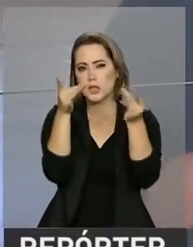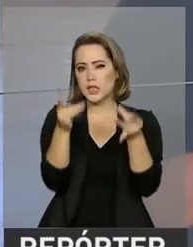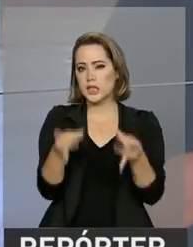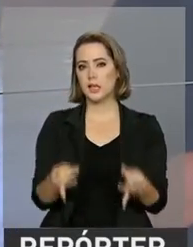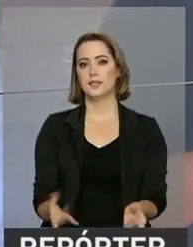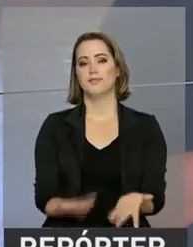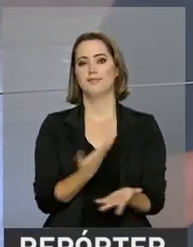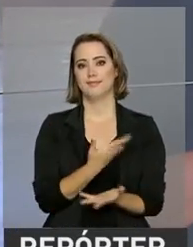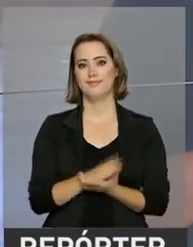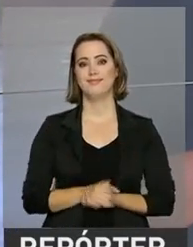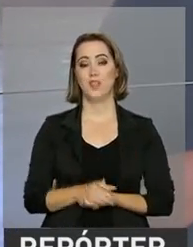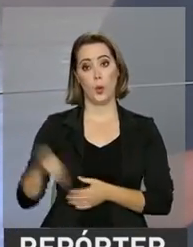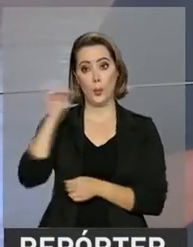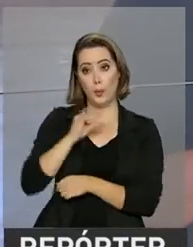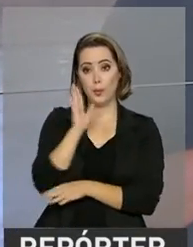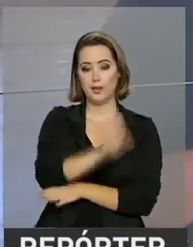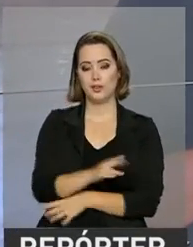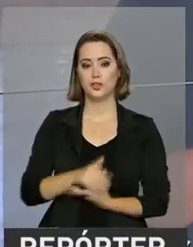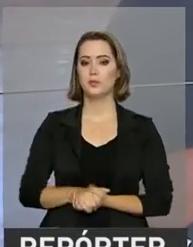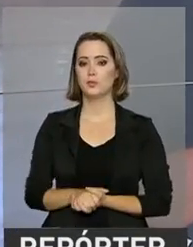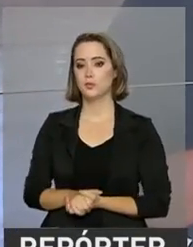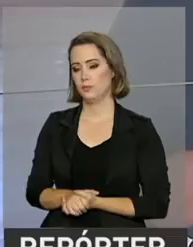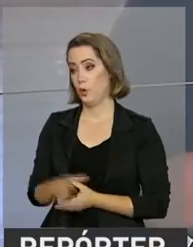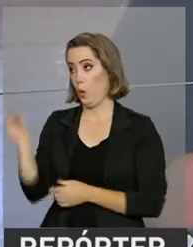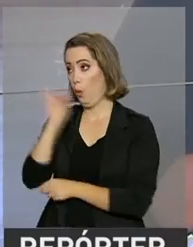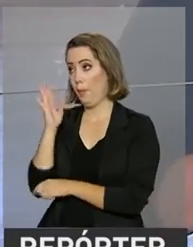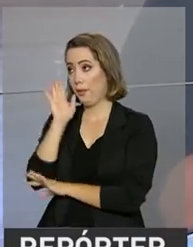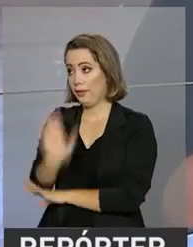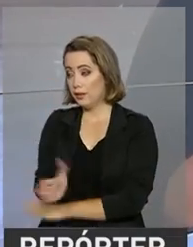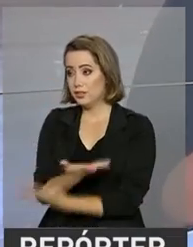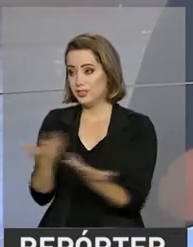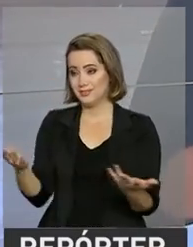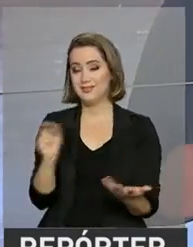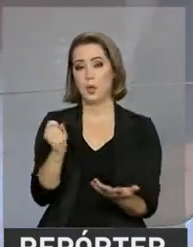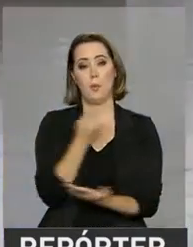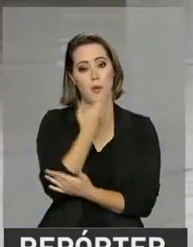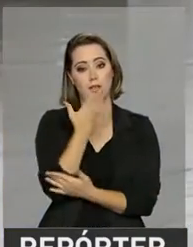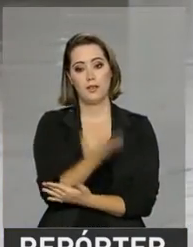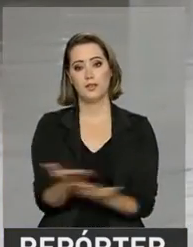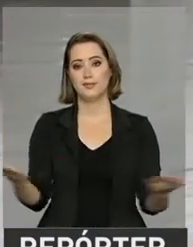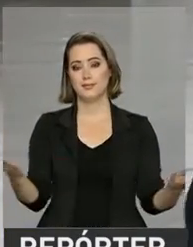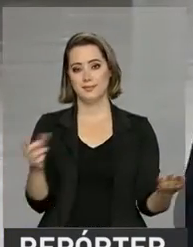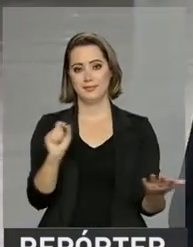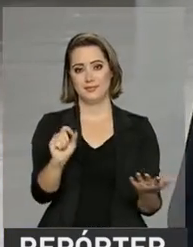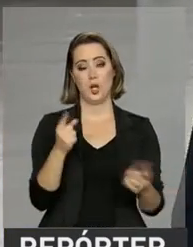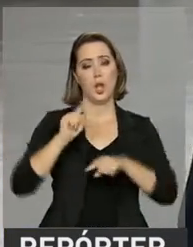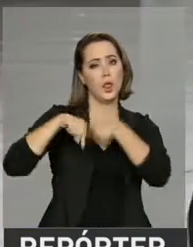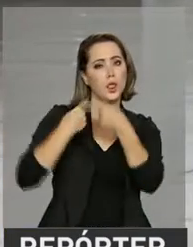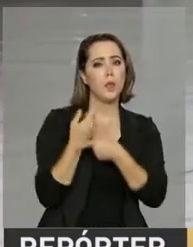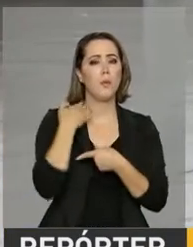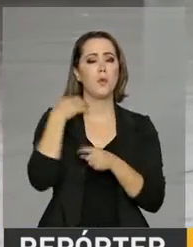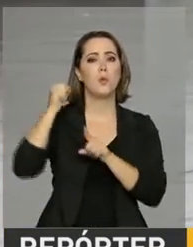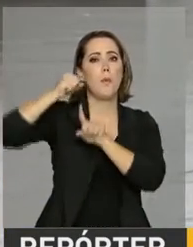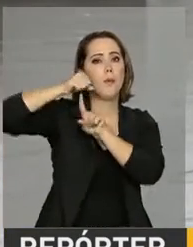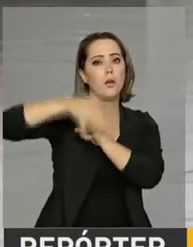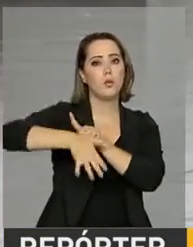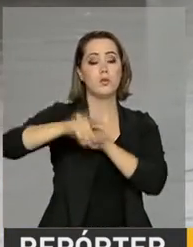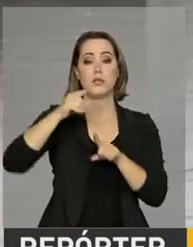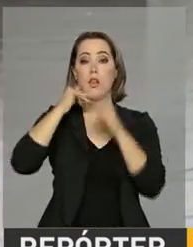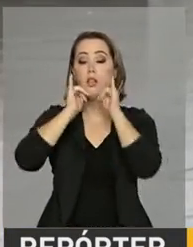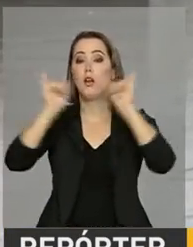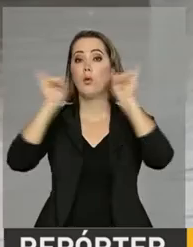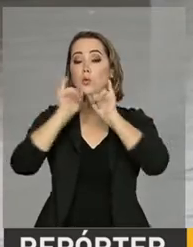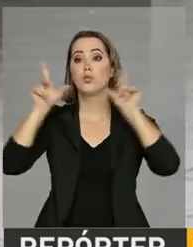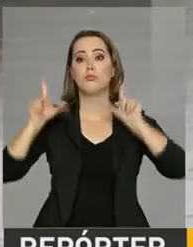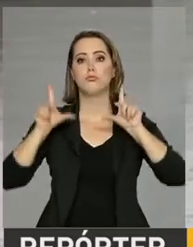detalhes para a gente. Olá, Luana, boa tarde para você. Olá, Roberto, boa tarde, boa tarde a todos. Após o Banco Central anunciar que